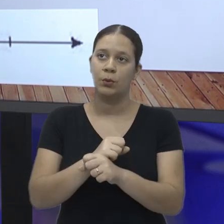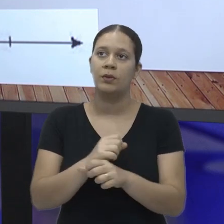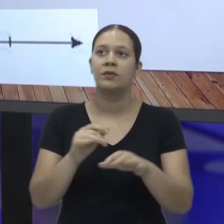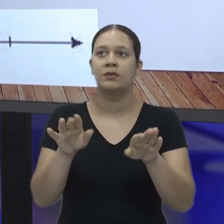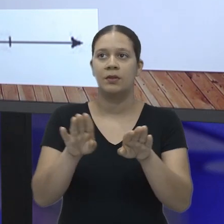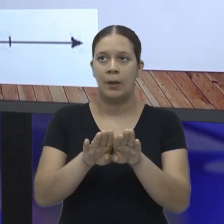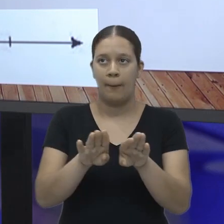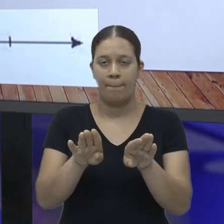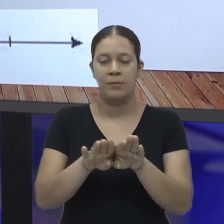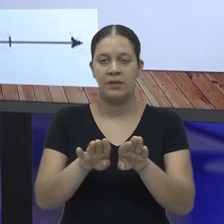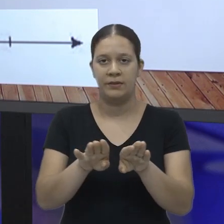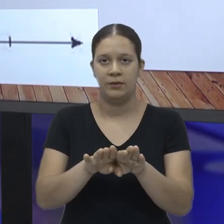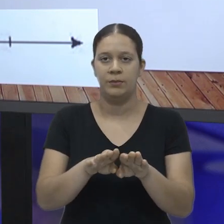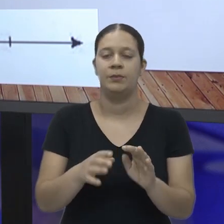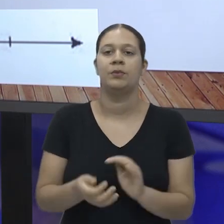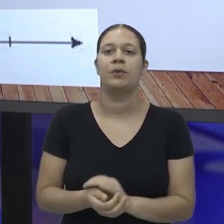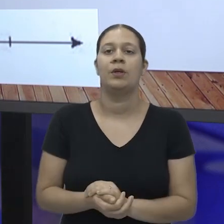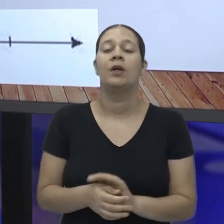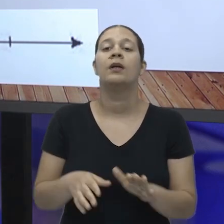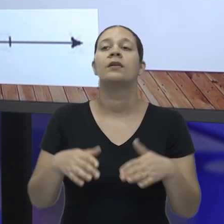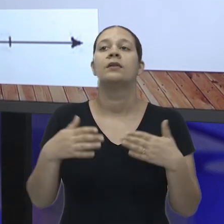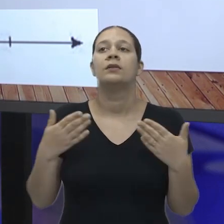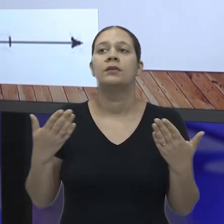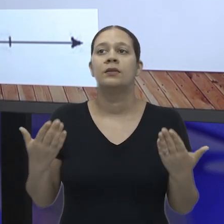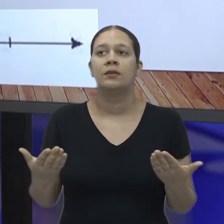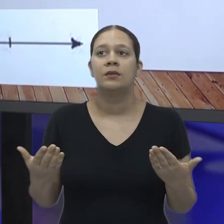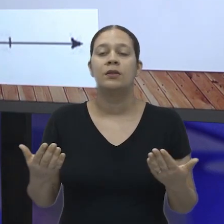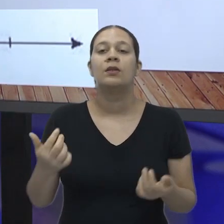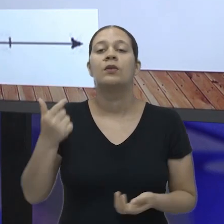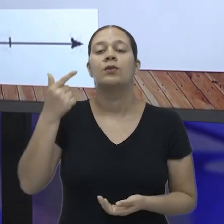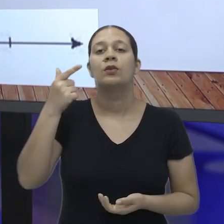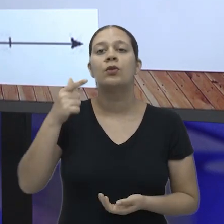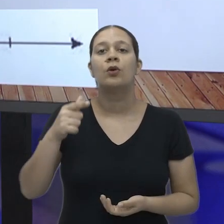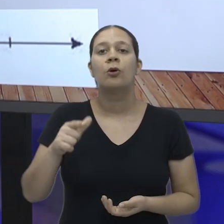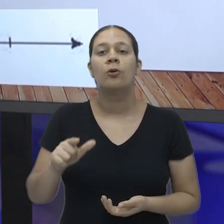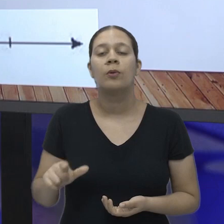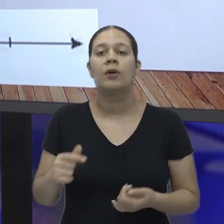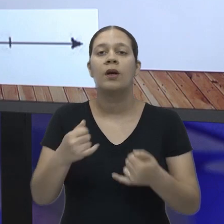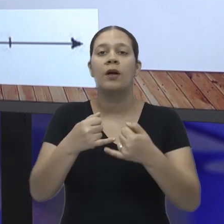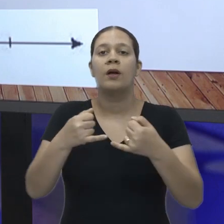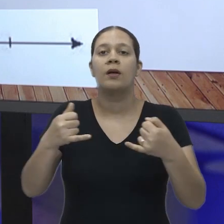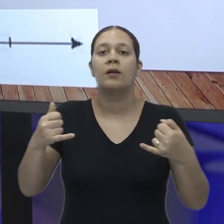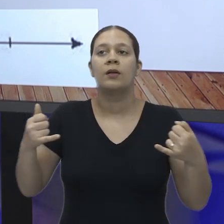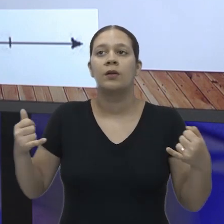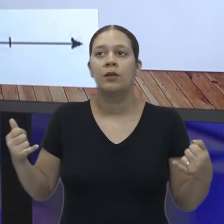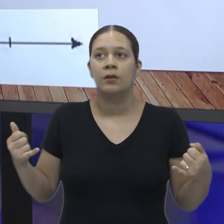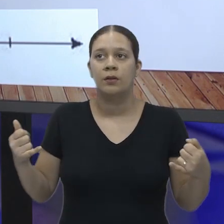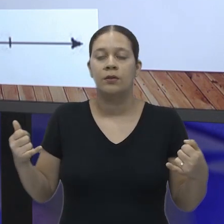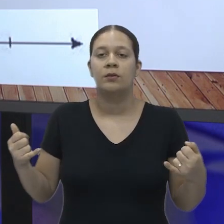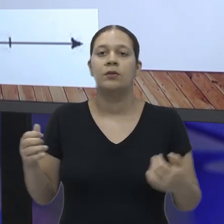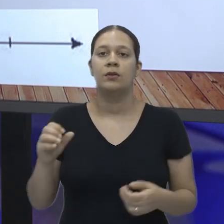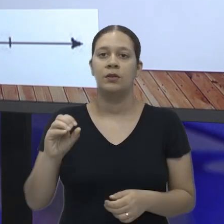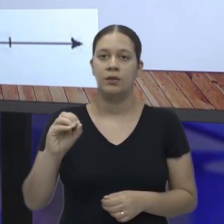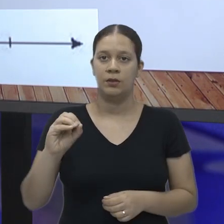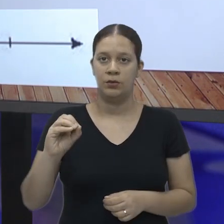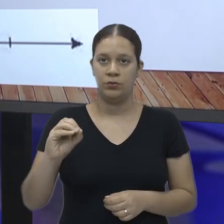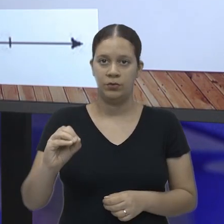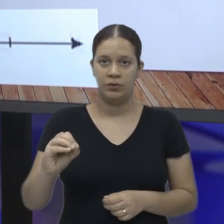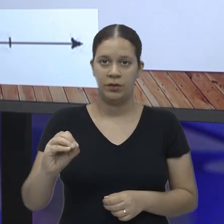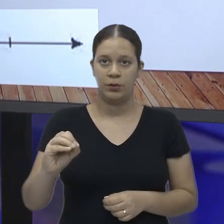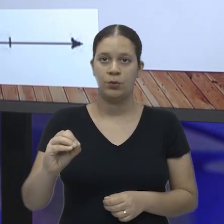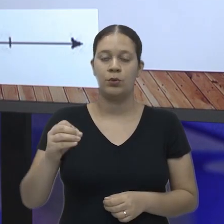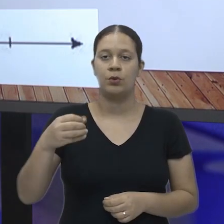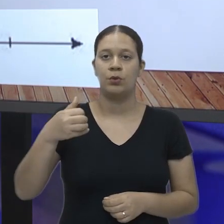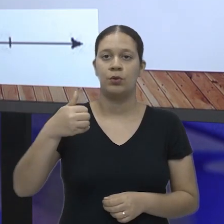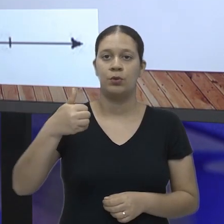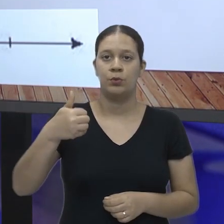Porque para ser um quadrado mágico, a soma tem que ser sempre a mesma. Então, utilizando novamente a reta numérica, nós temos nosso